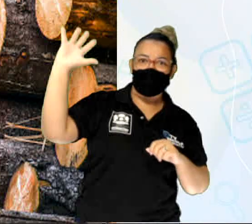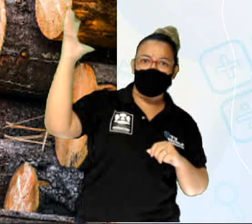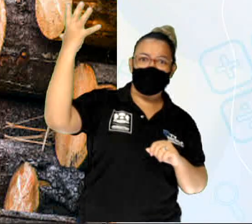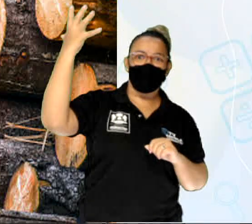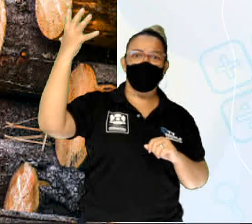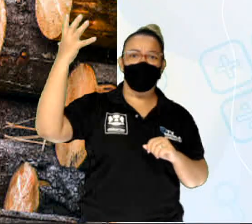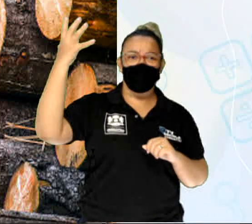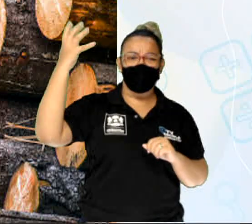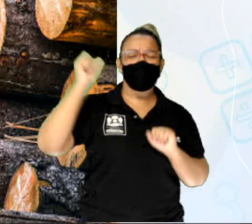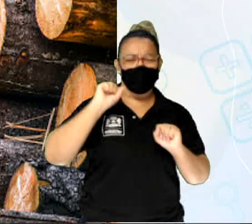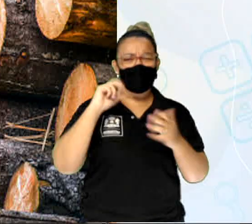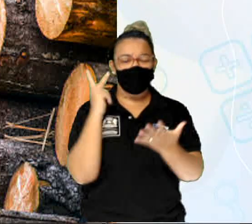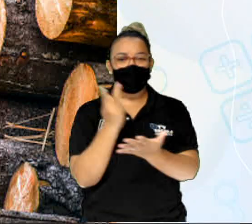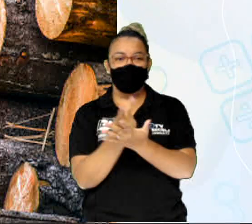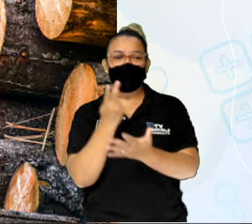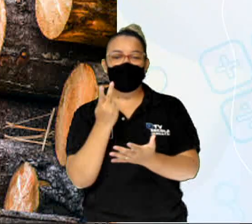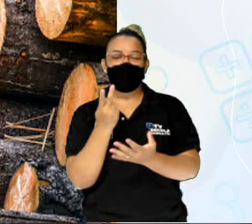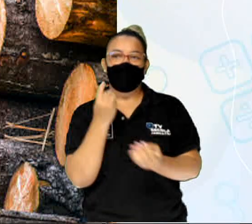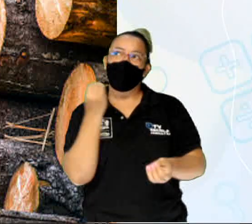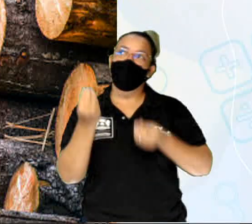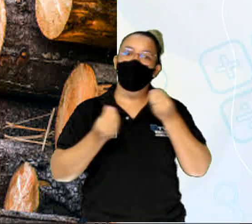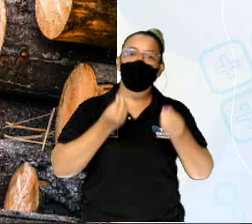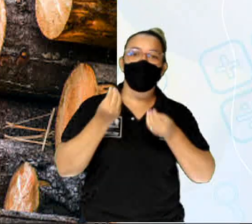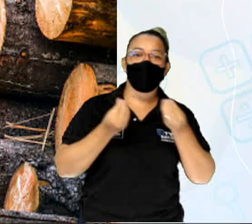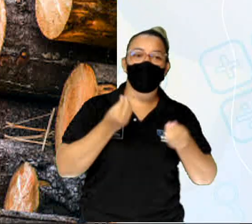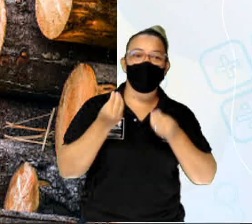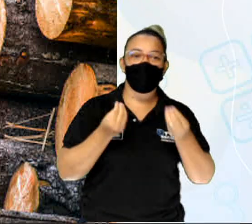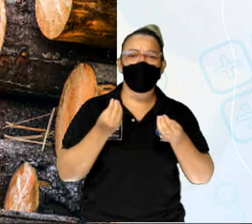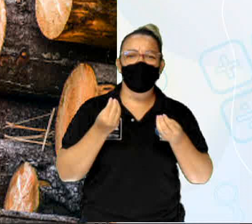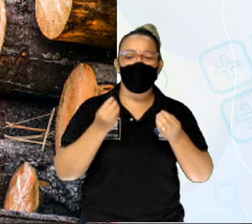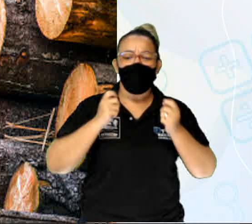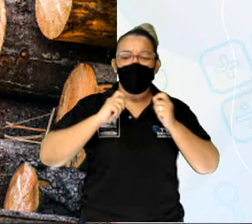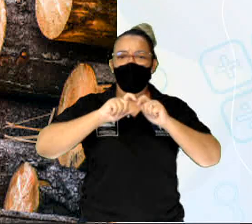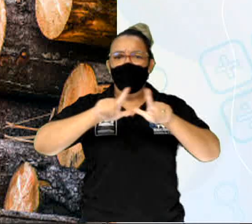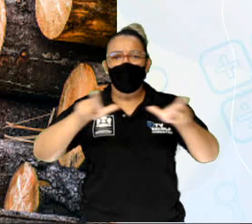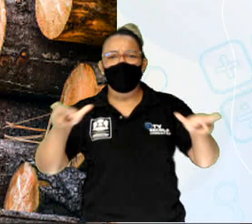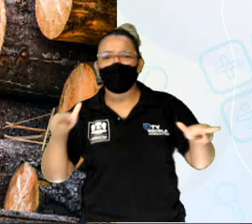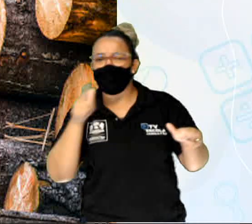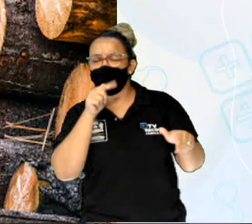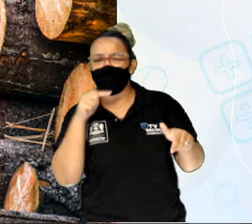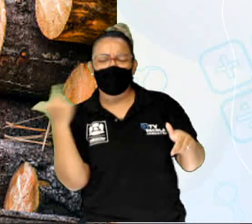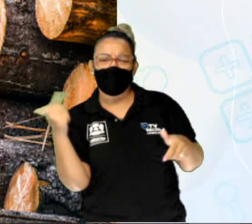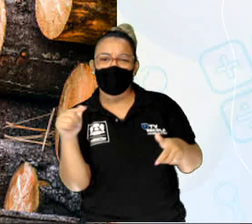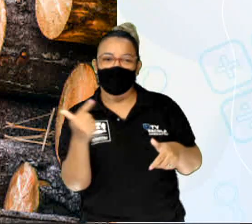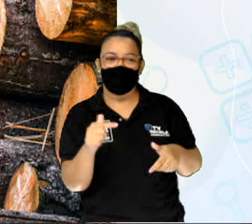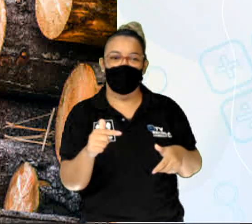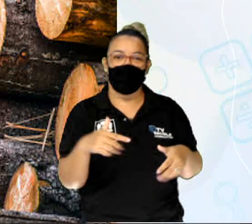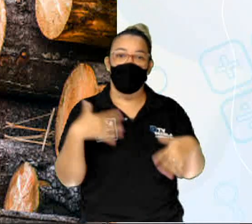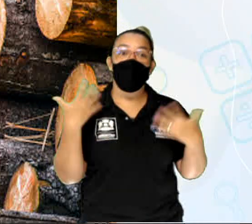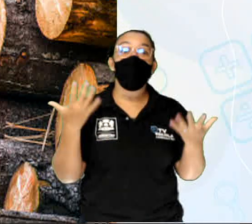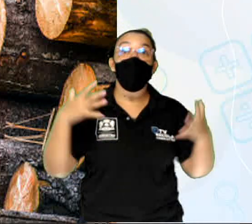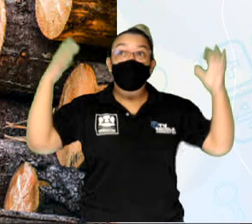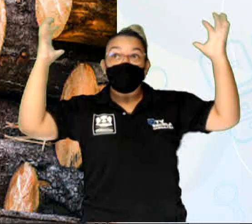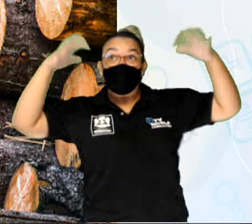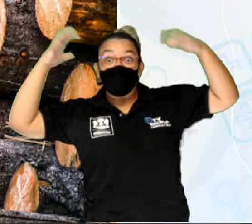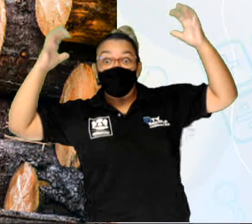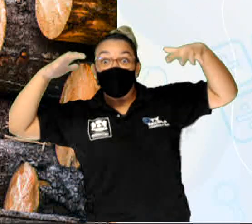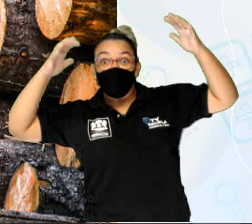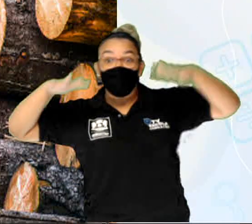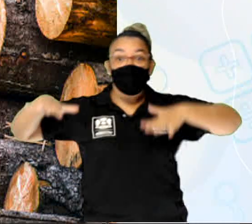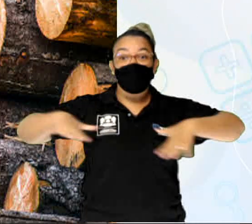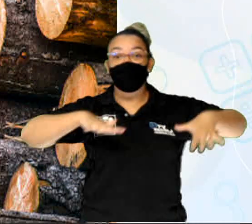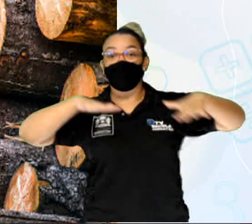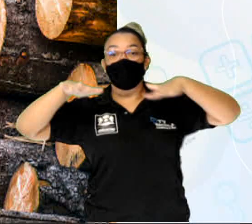climáticos, como muita seca ou, muitas vezes, até muitos temporais e assim por